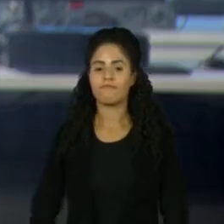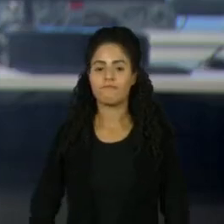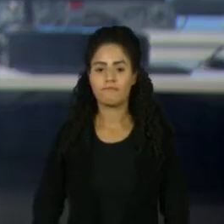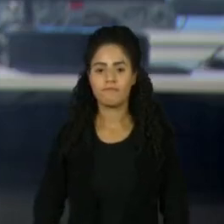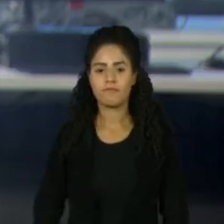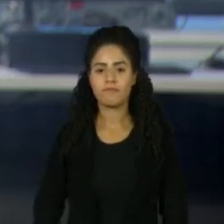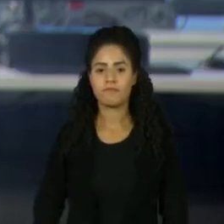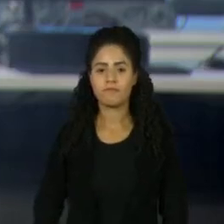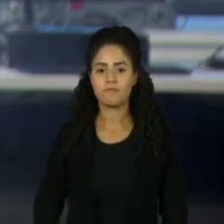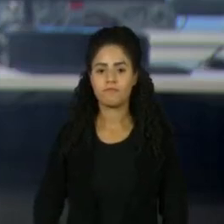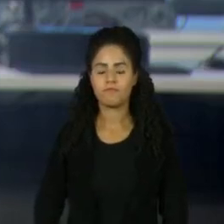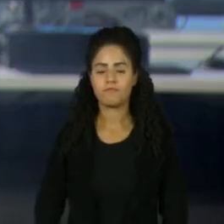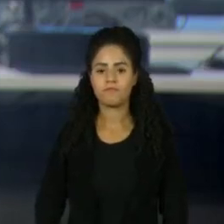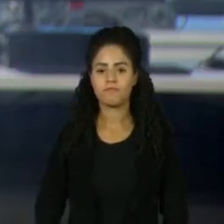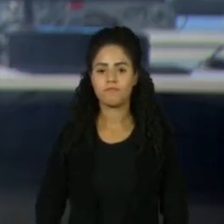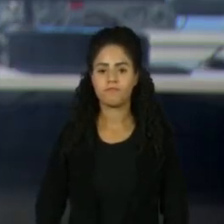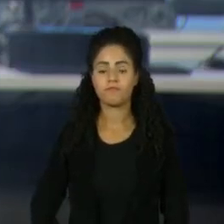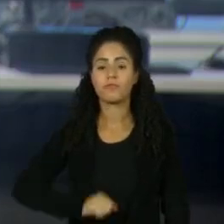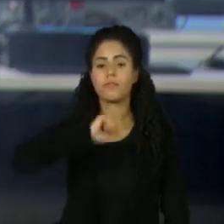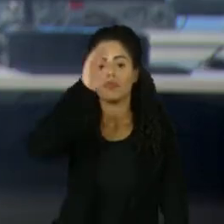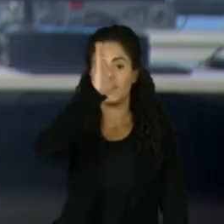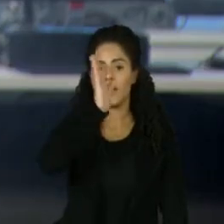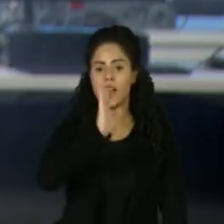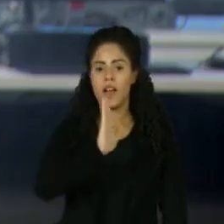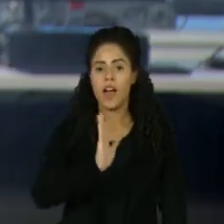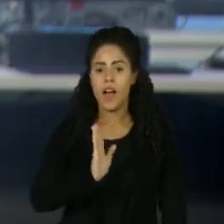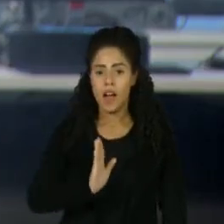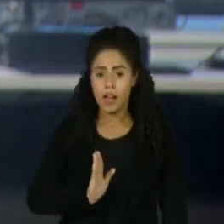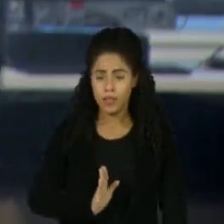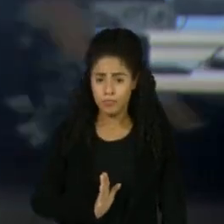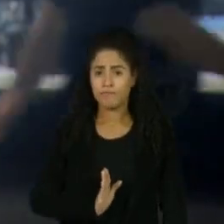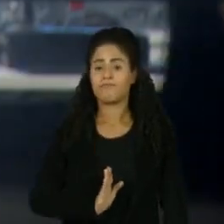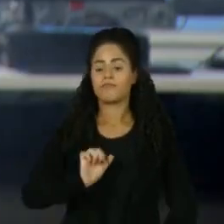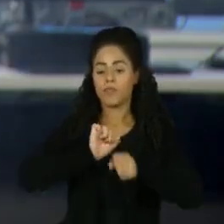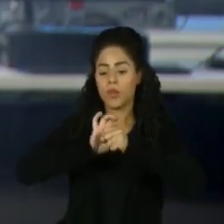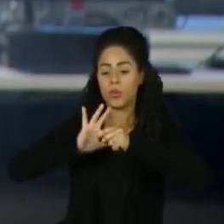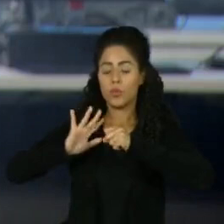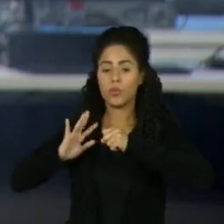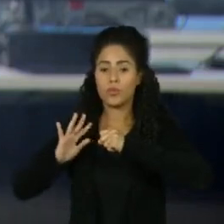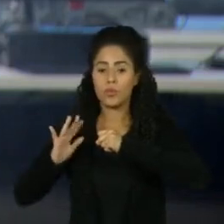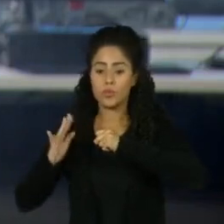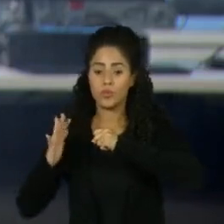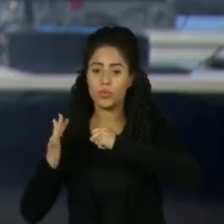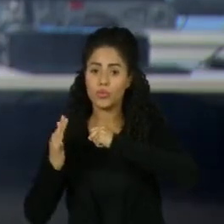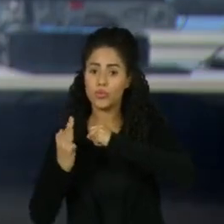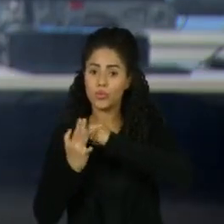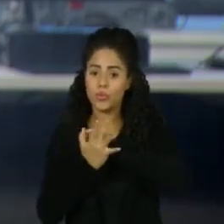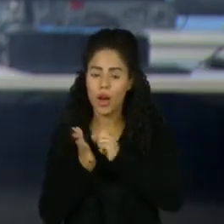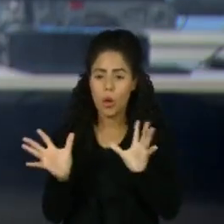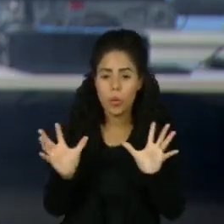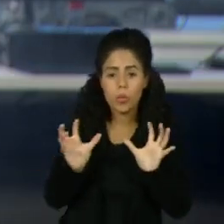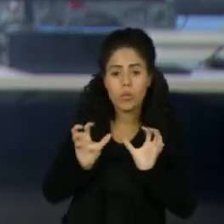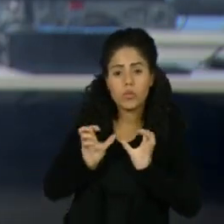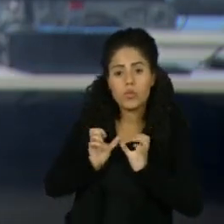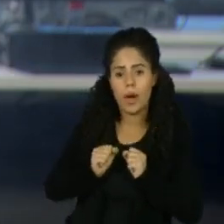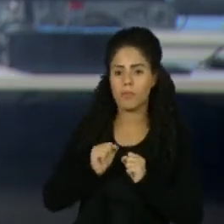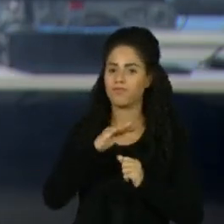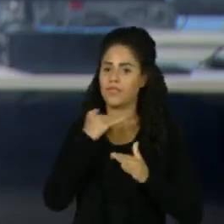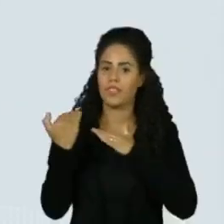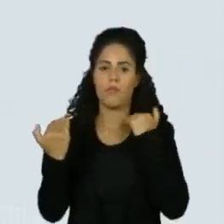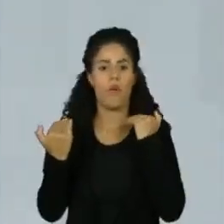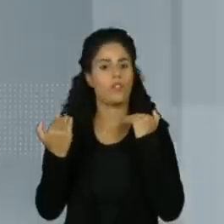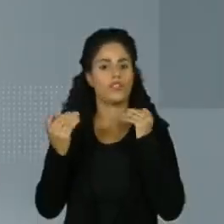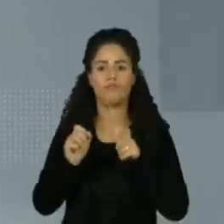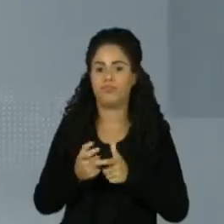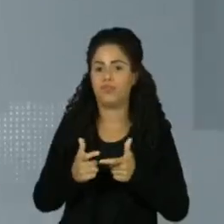O Brasil segue apresentando queda na média de casos da Covid-19, mas as mortes continuam aumentando.